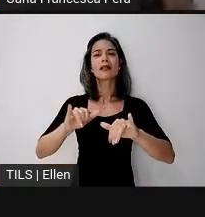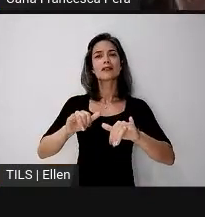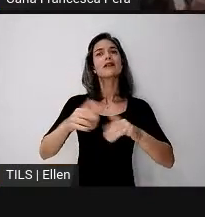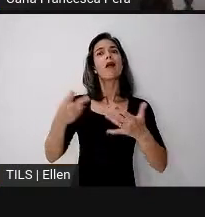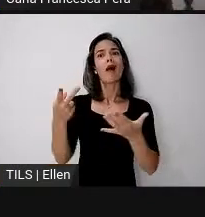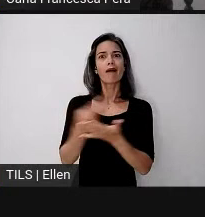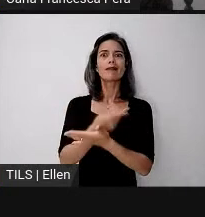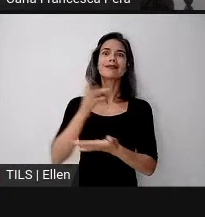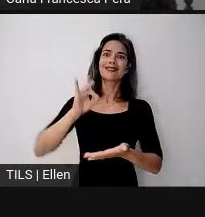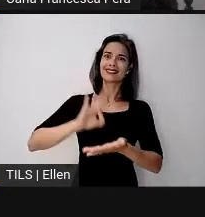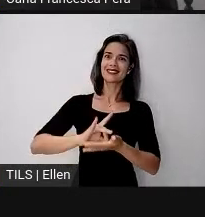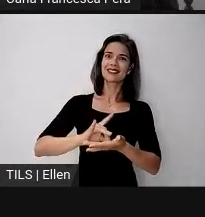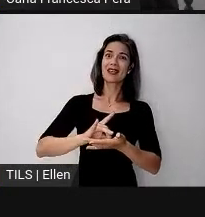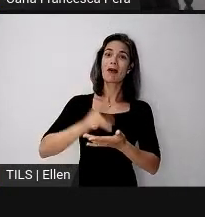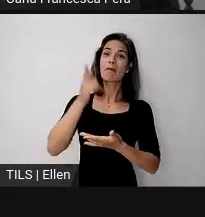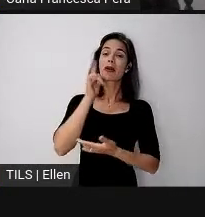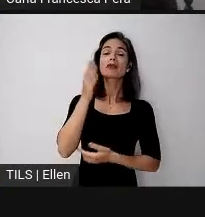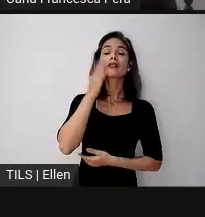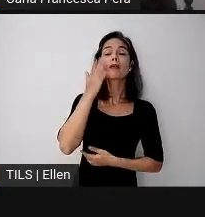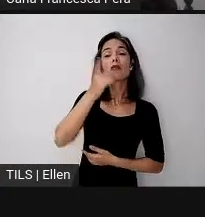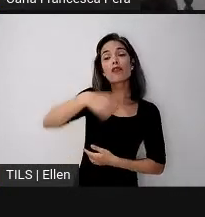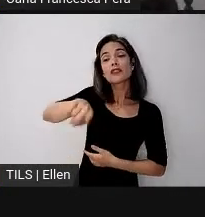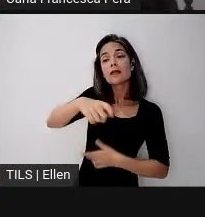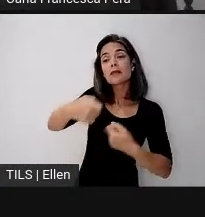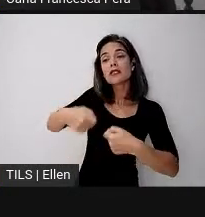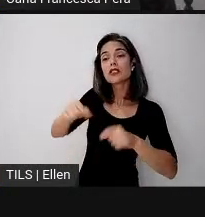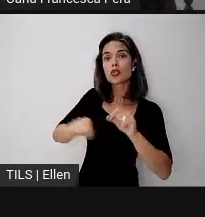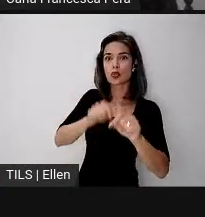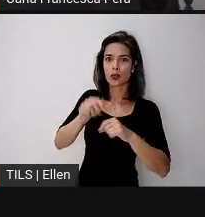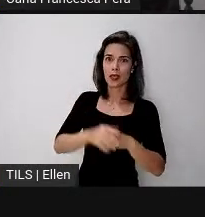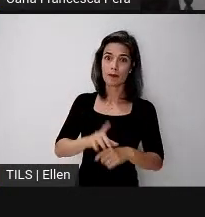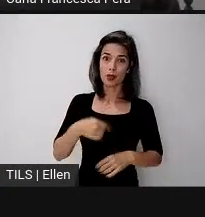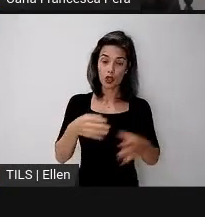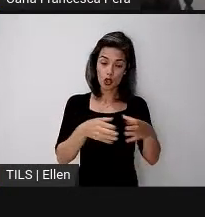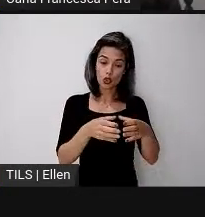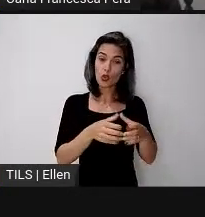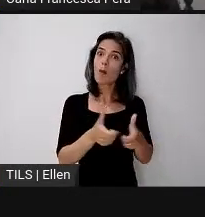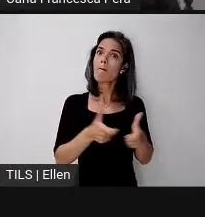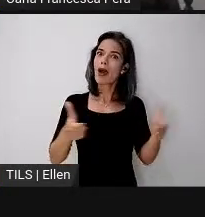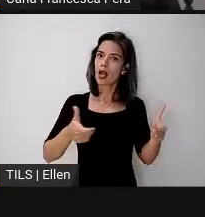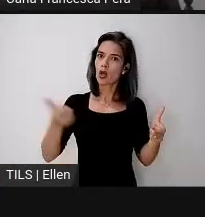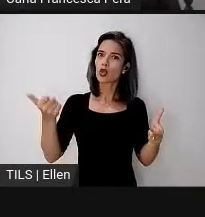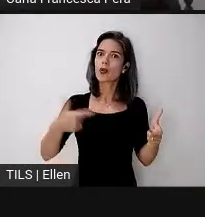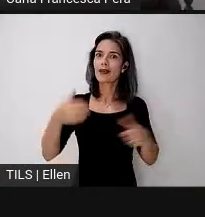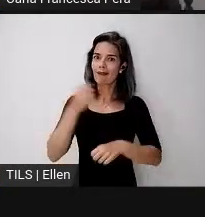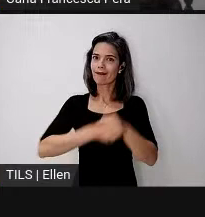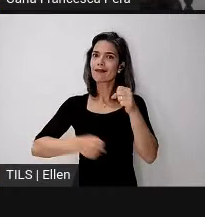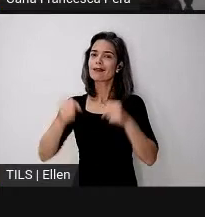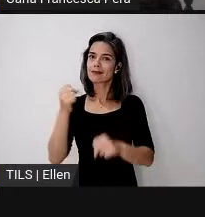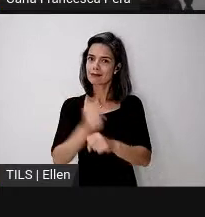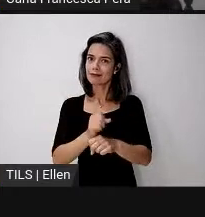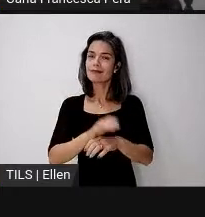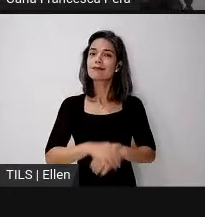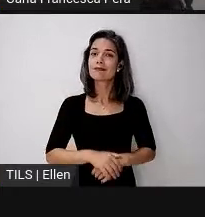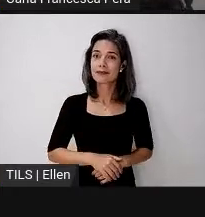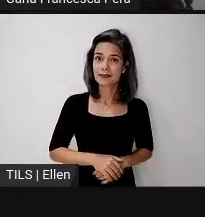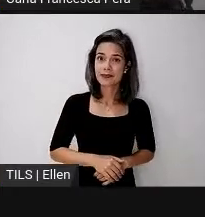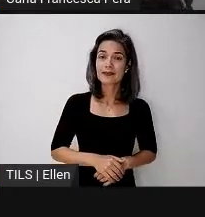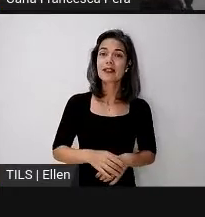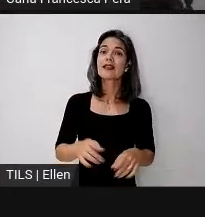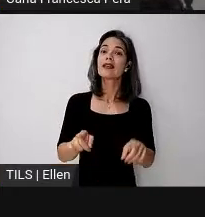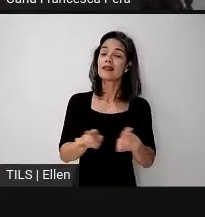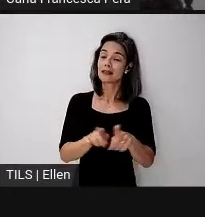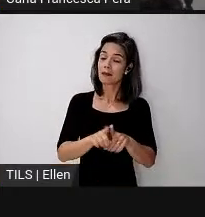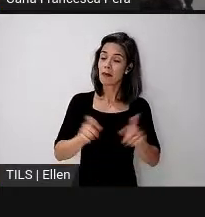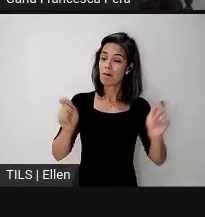Estamos com uma equipe maior do que a da edição passada, estamos com possibilidades de